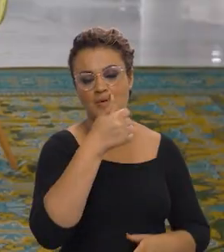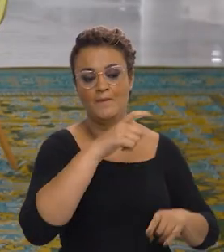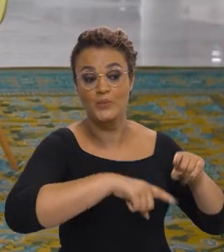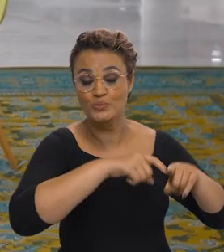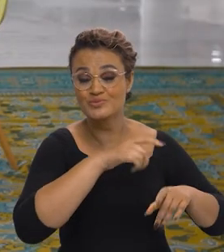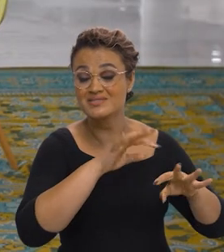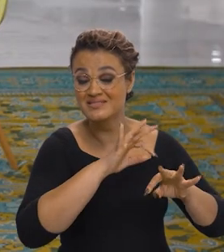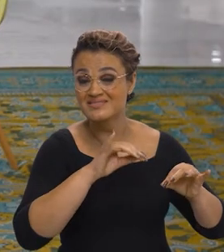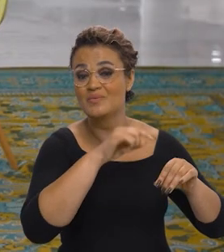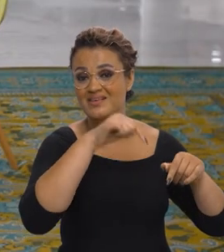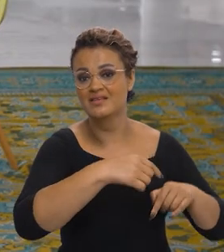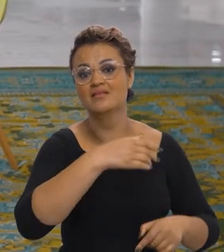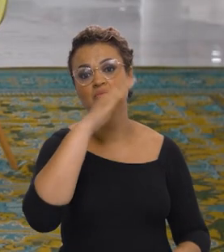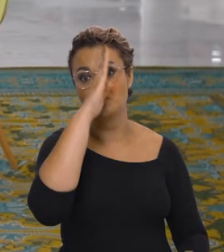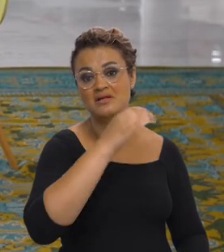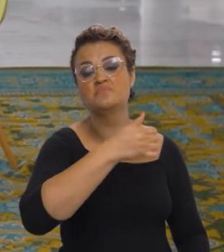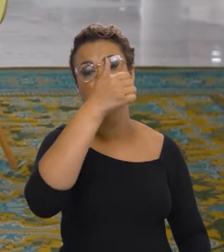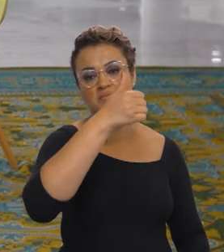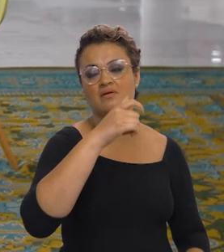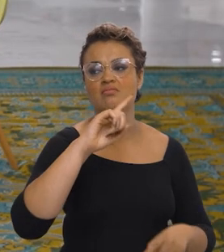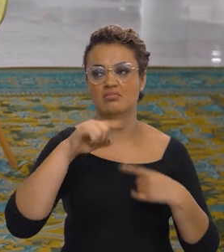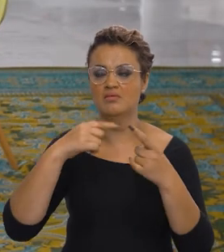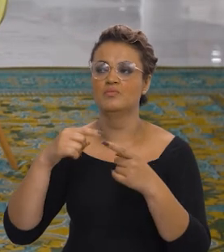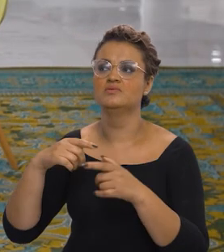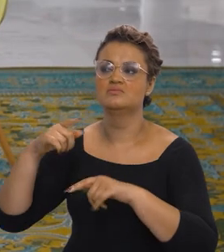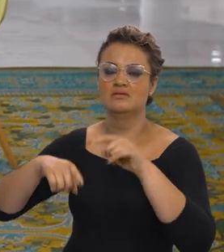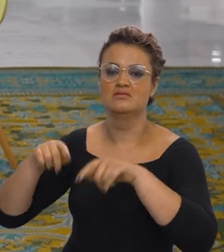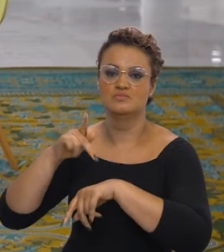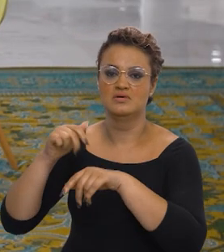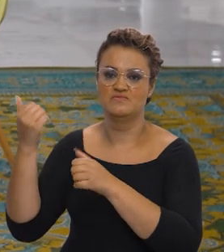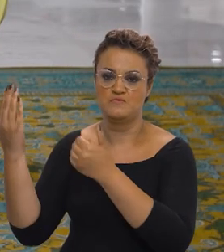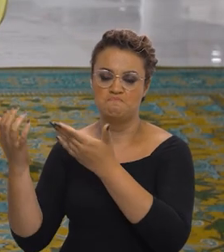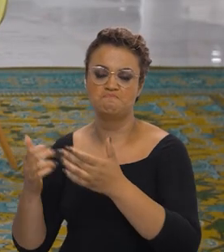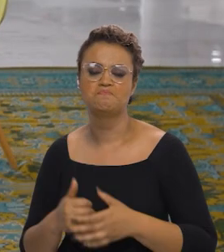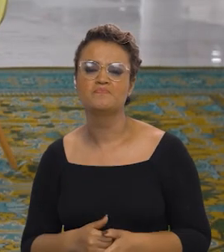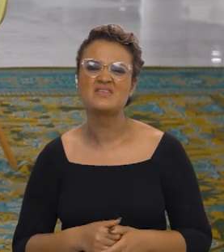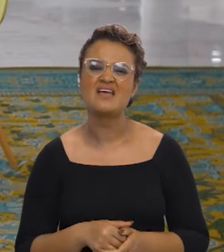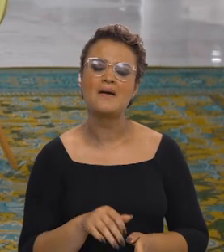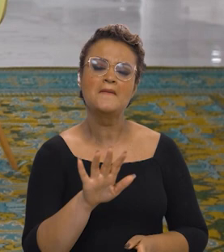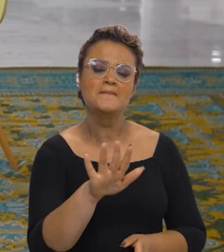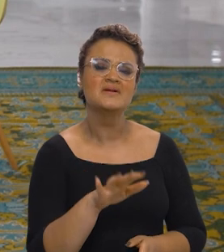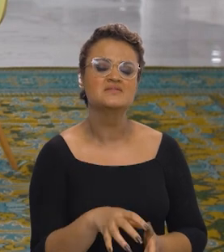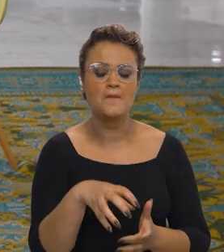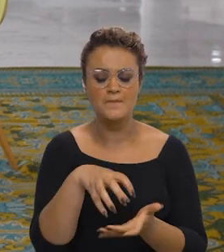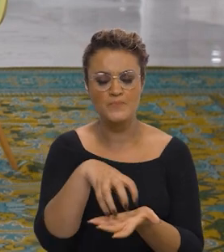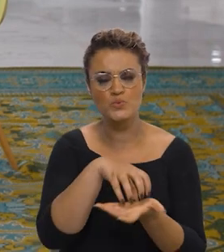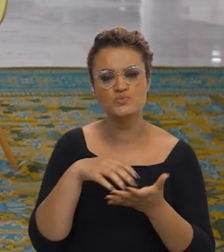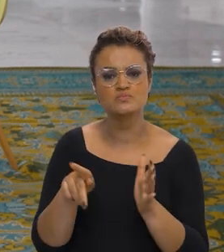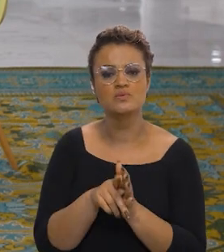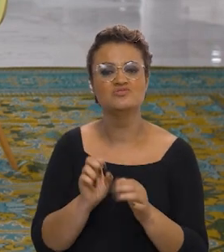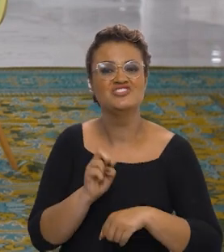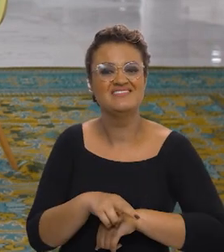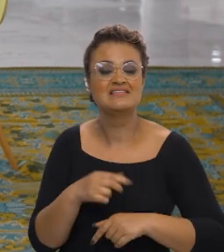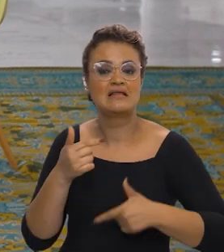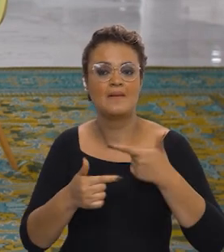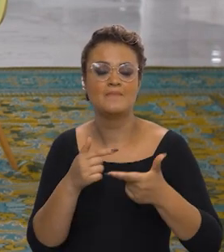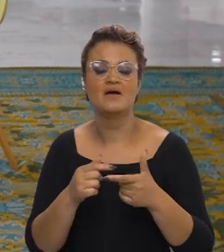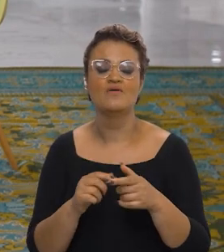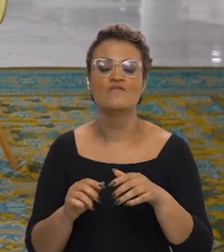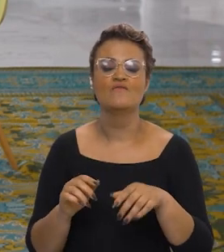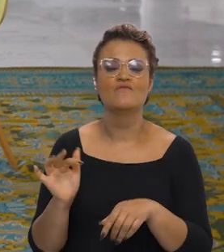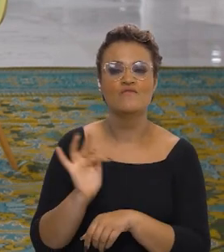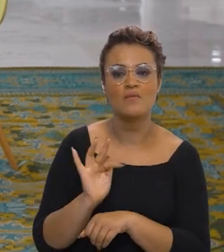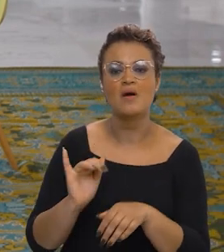maior participação da indústria nacional. Agora, falando em postos de trabalho, qual vai ser esse número de postos